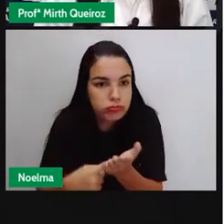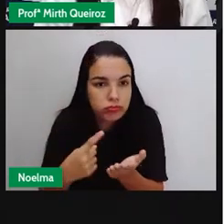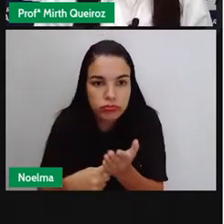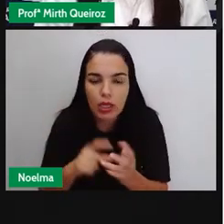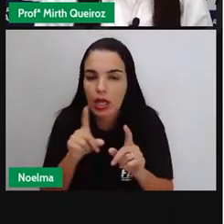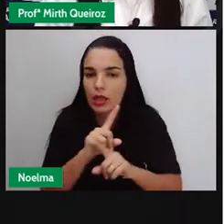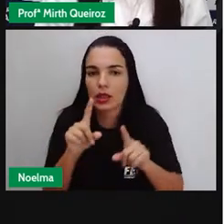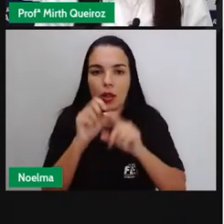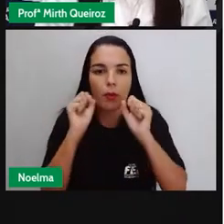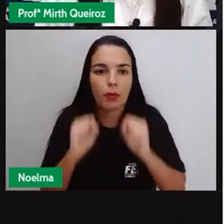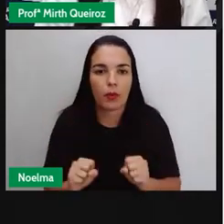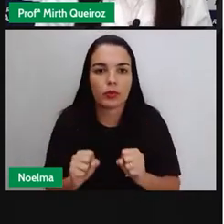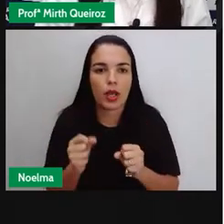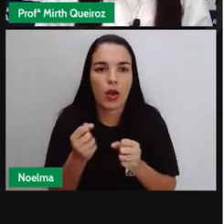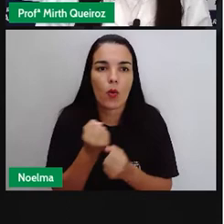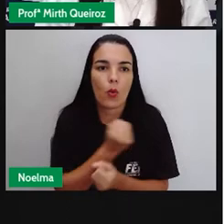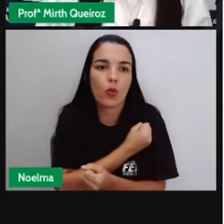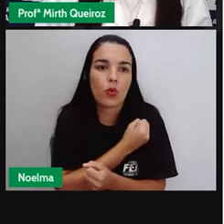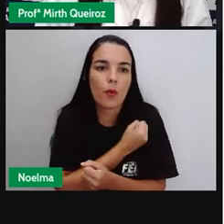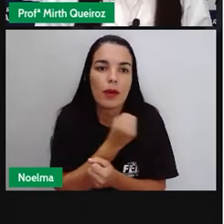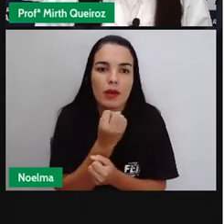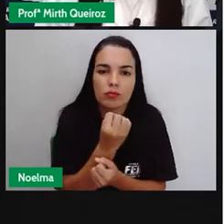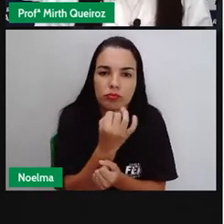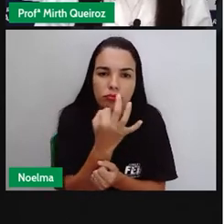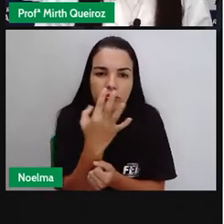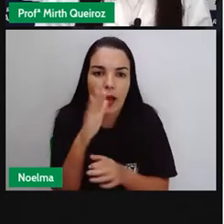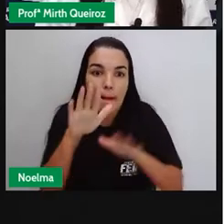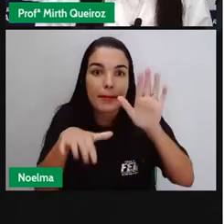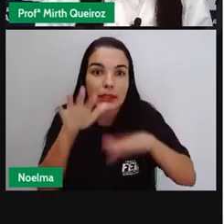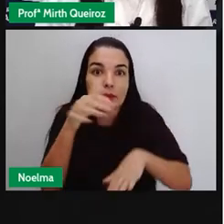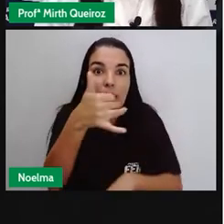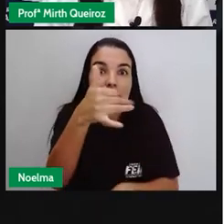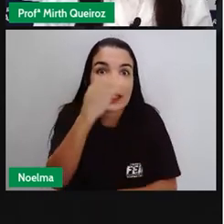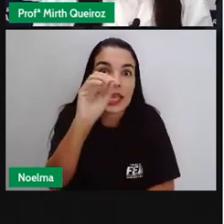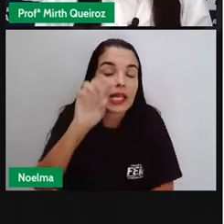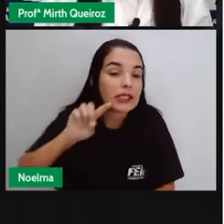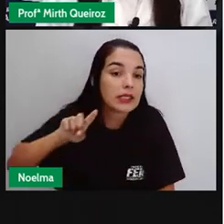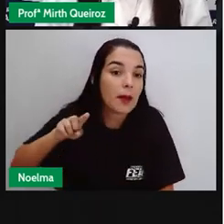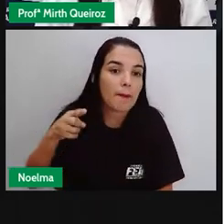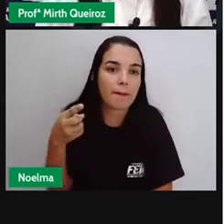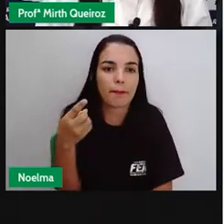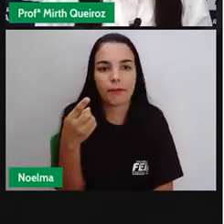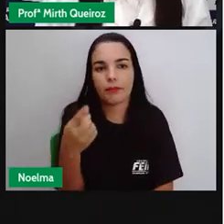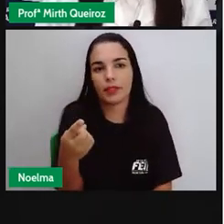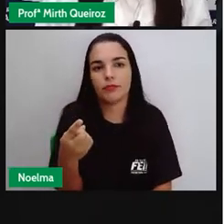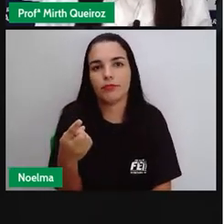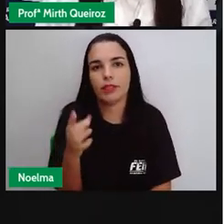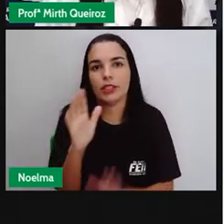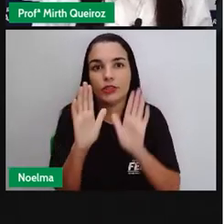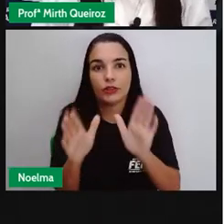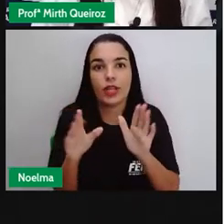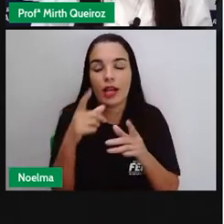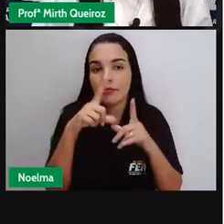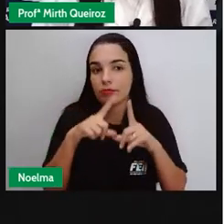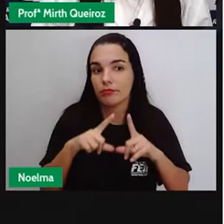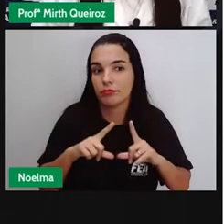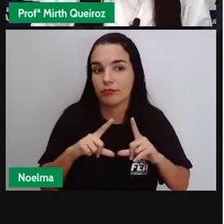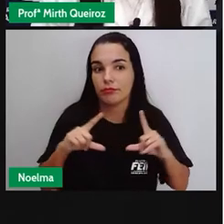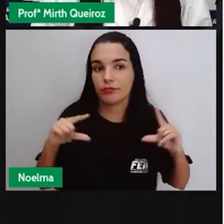Japão, o número de imigrantes somavam aí 10 mil imigrantes japoneses.